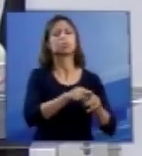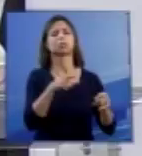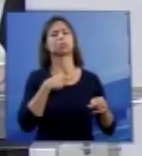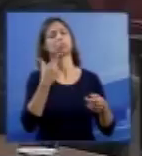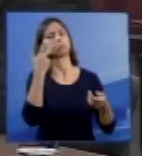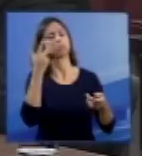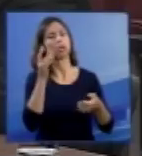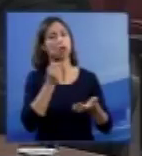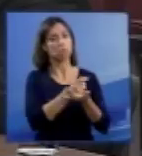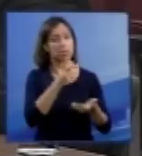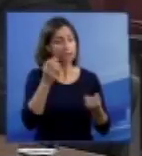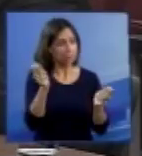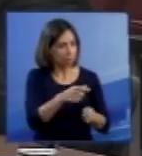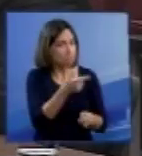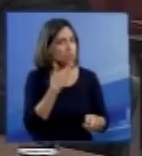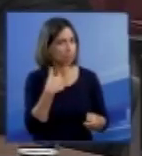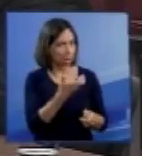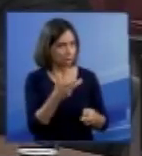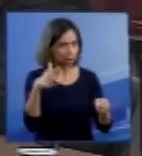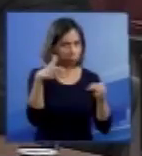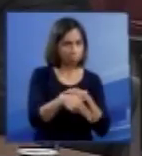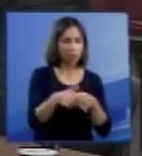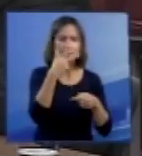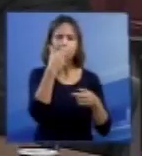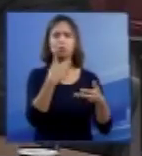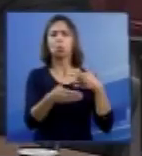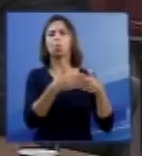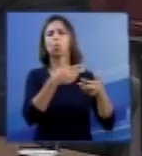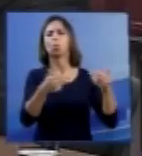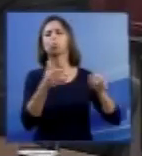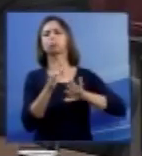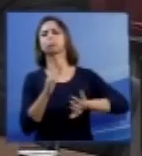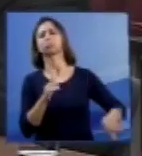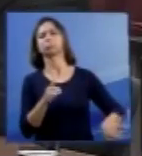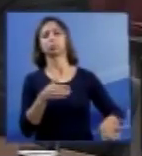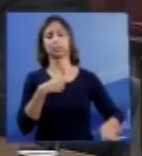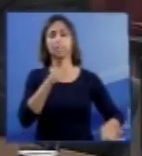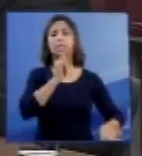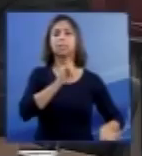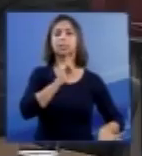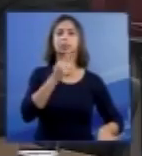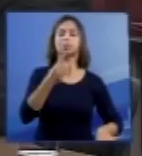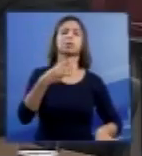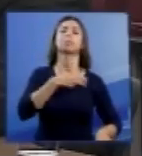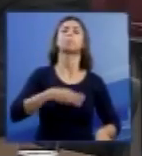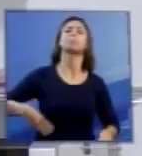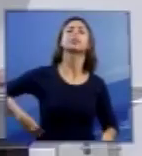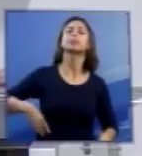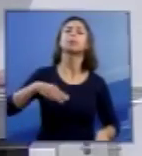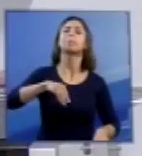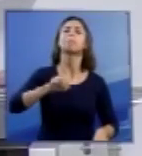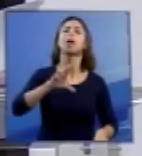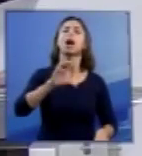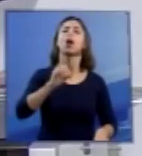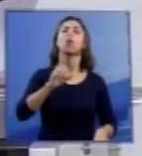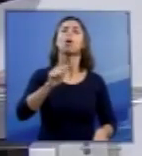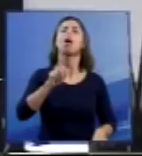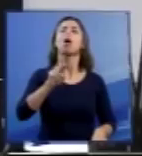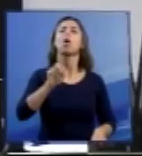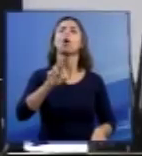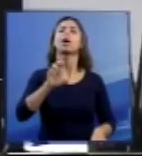processo, é tratá-la como coisa. Permito-me aqui citar o ministro Marco Aurélio neste processo.